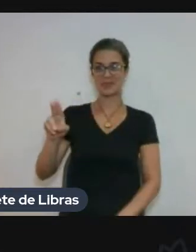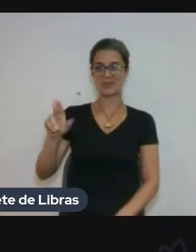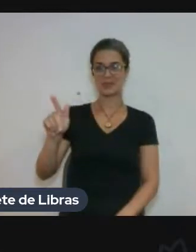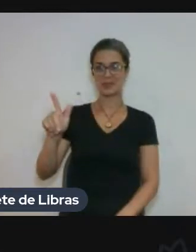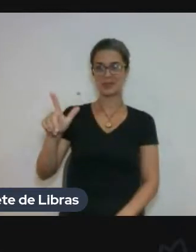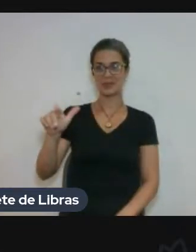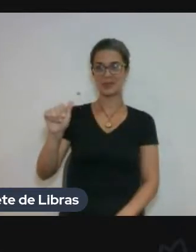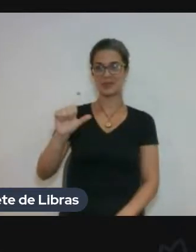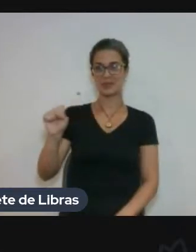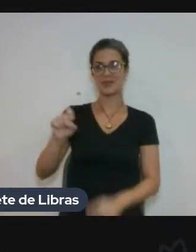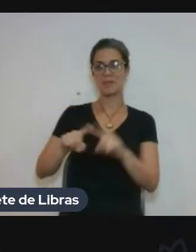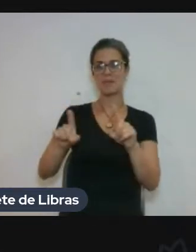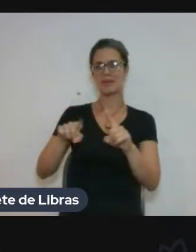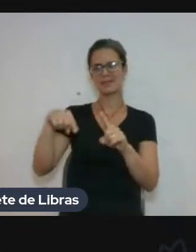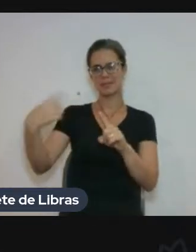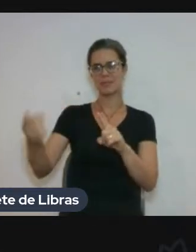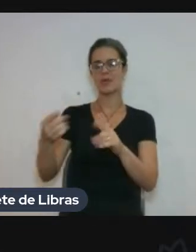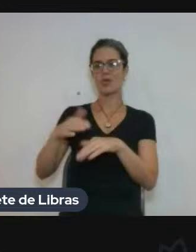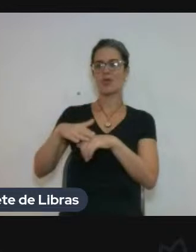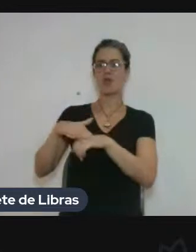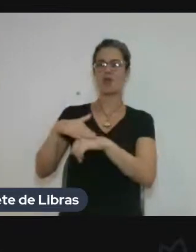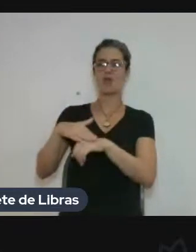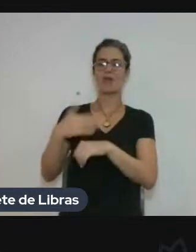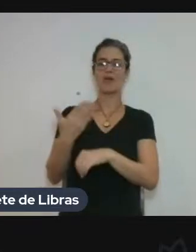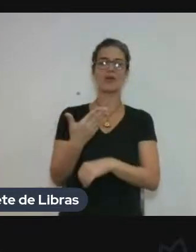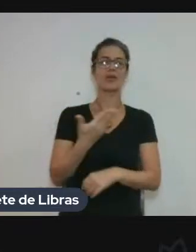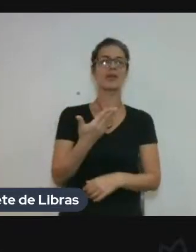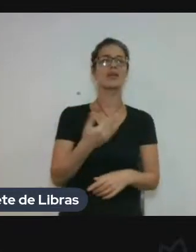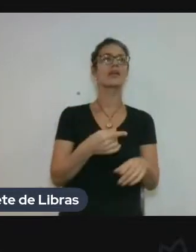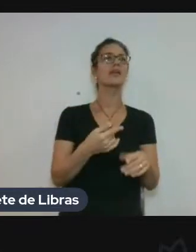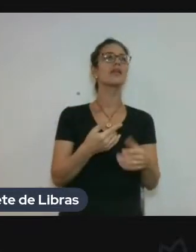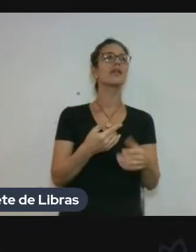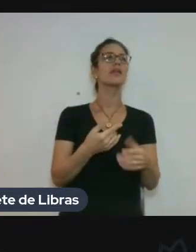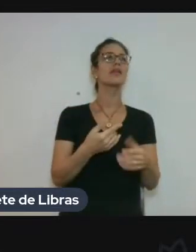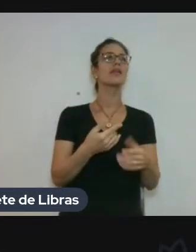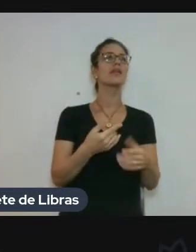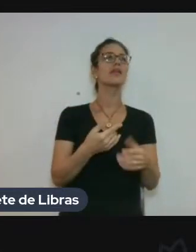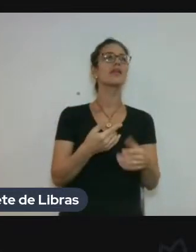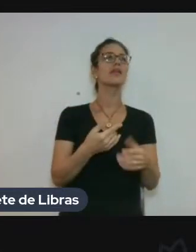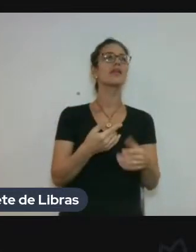Os outros membros e as outras membras da mesa falassem um pouquinho.